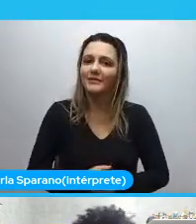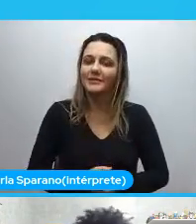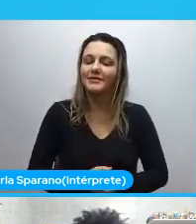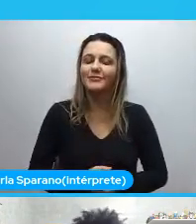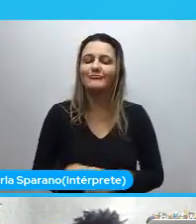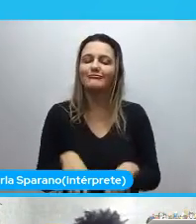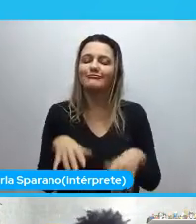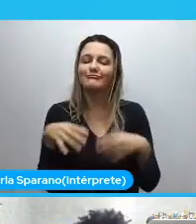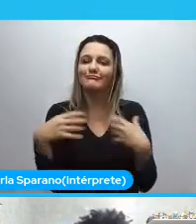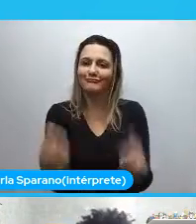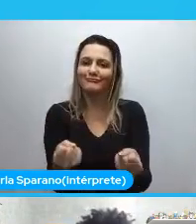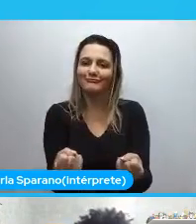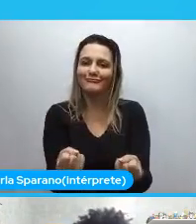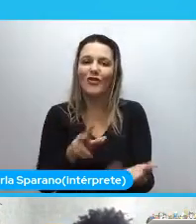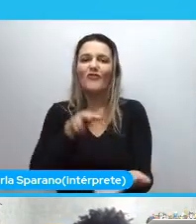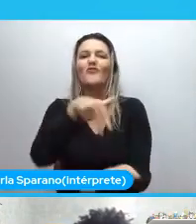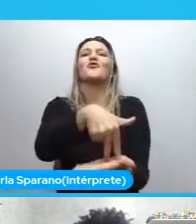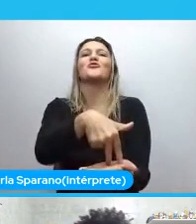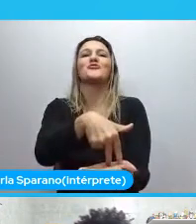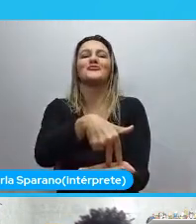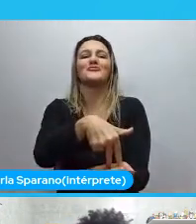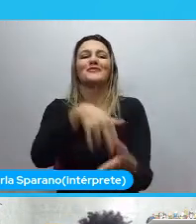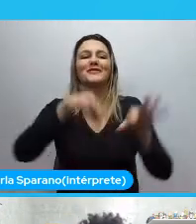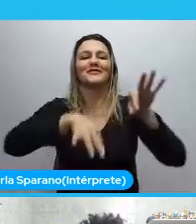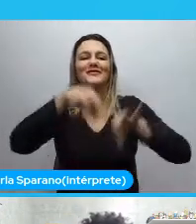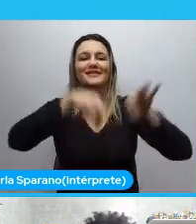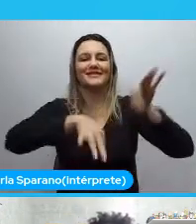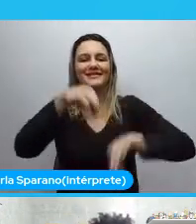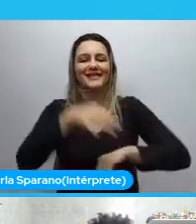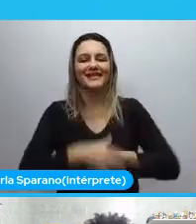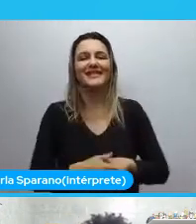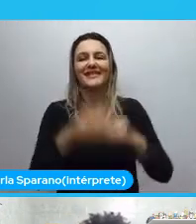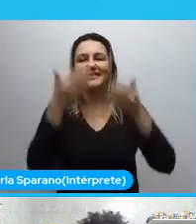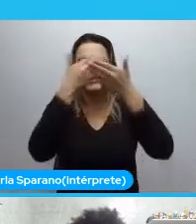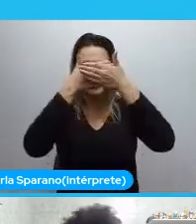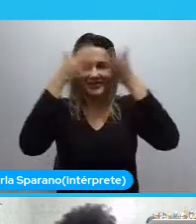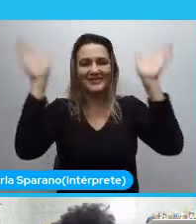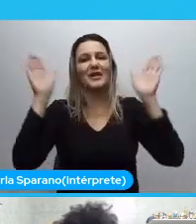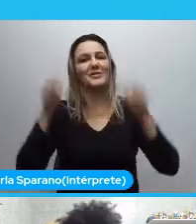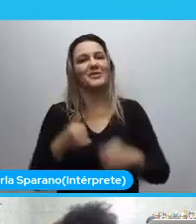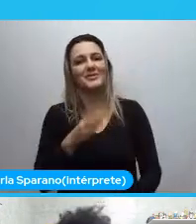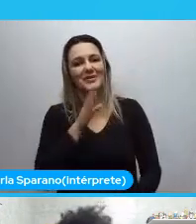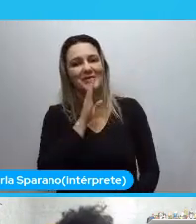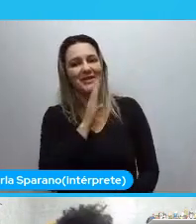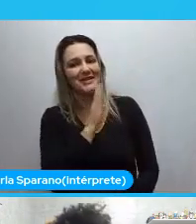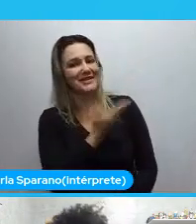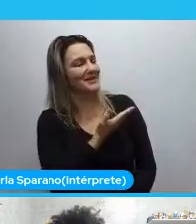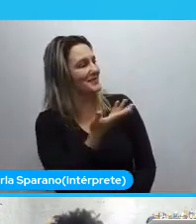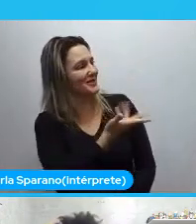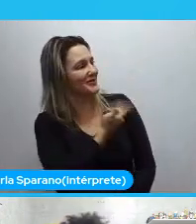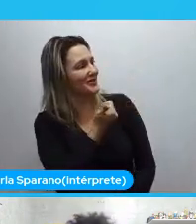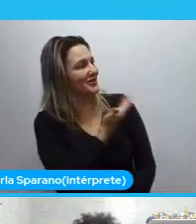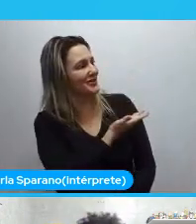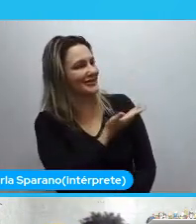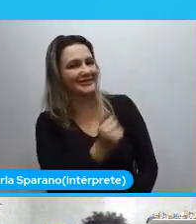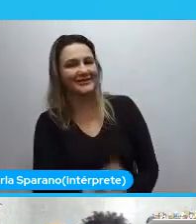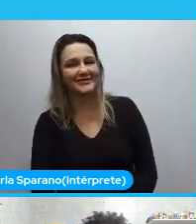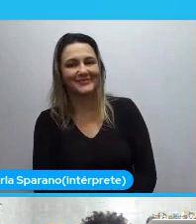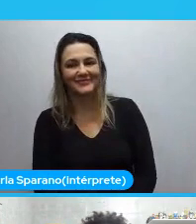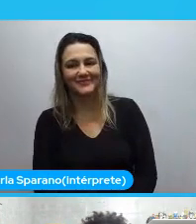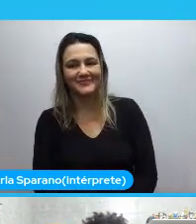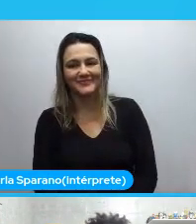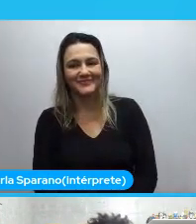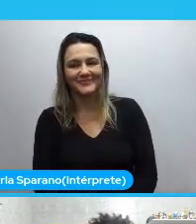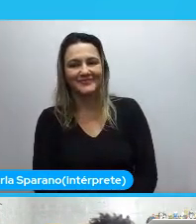Sim, eu vou. E aí isso me abriu essa porta. De poder conhecer a maravilhosa Dandara. Sim,